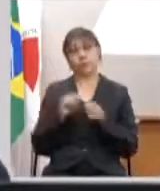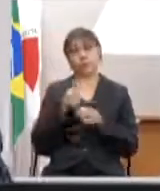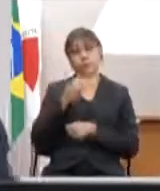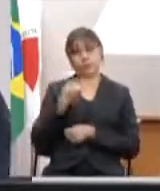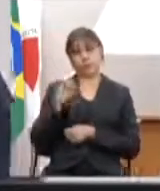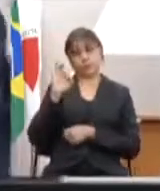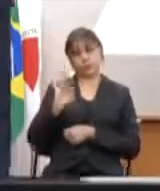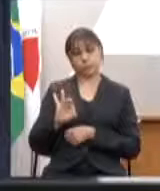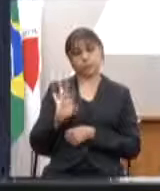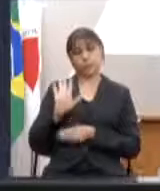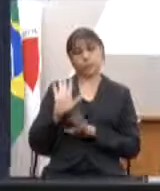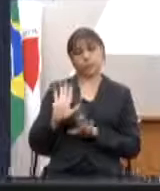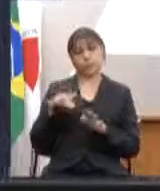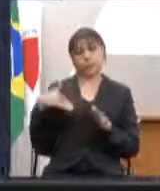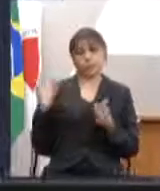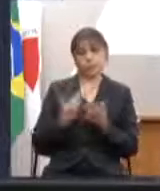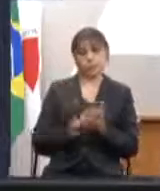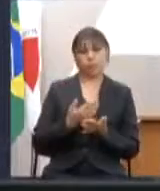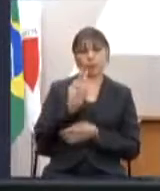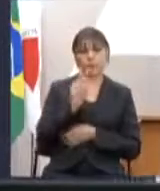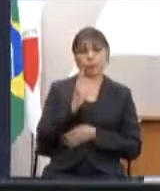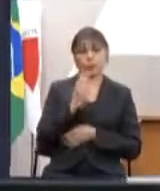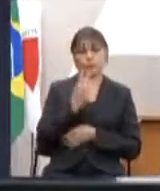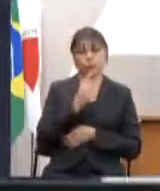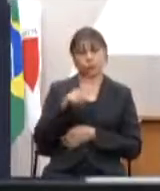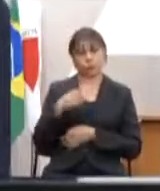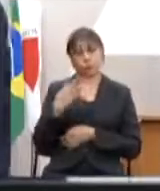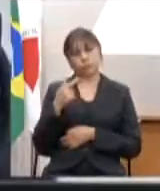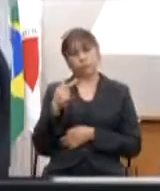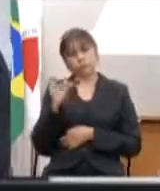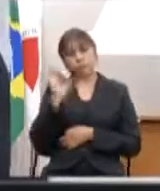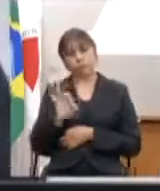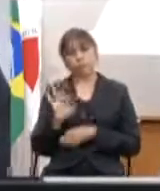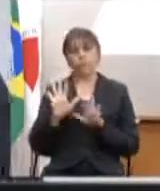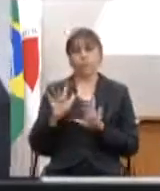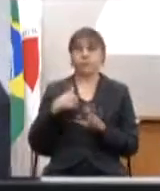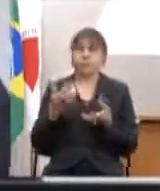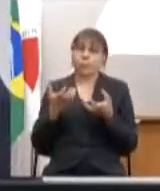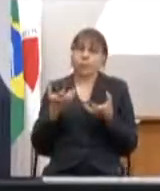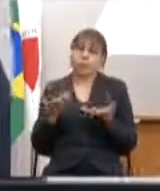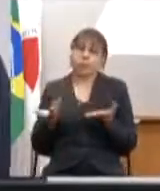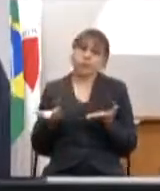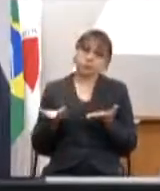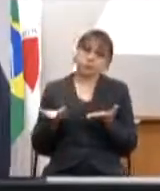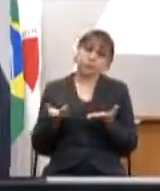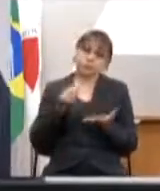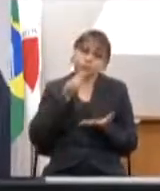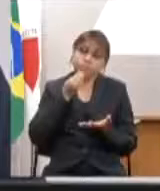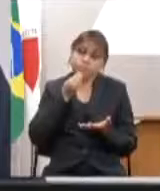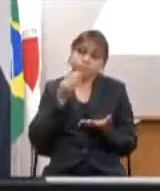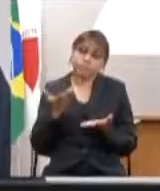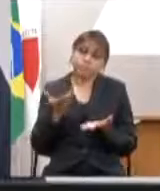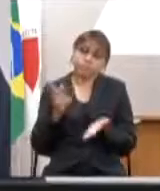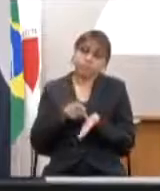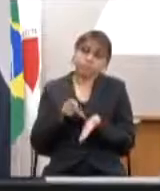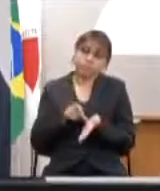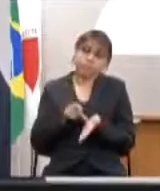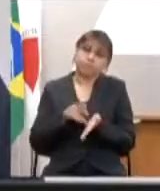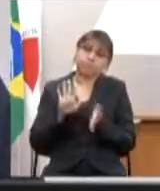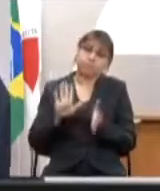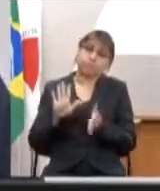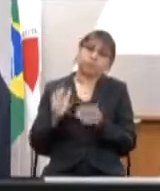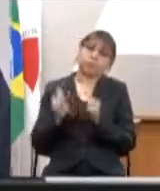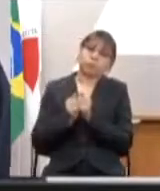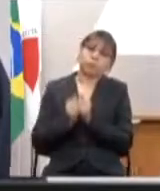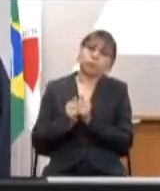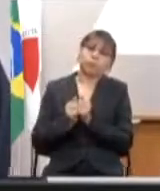só executou até agora 2.47 então assim eu queria muito mesmo mas faço coro